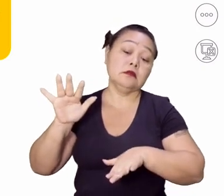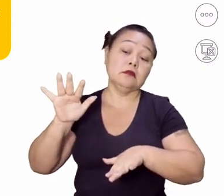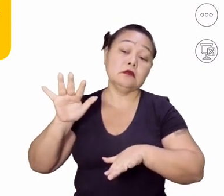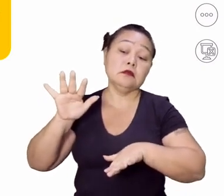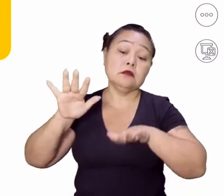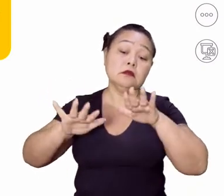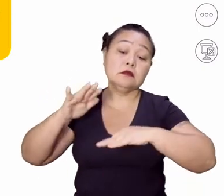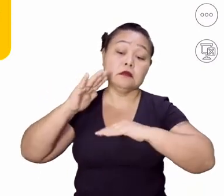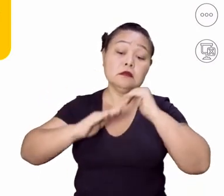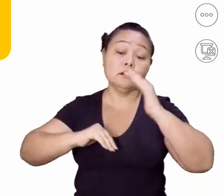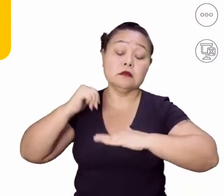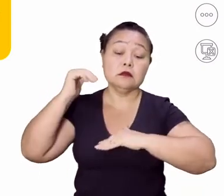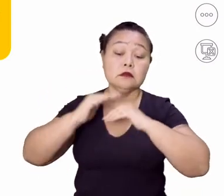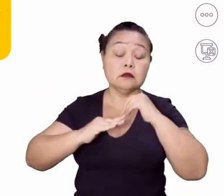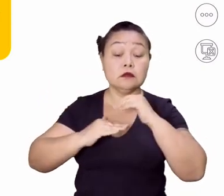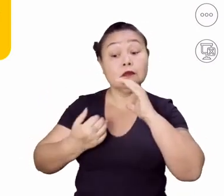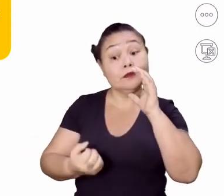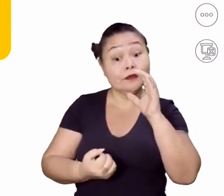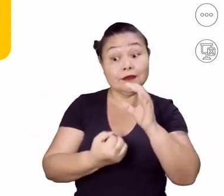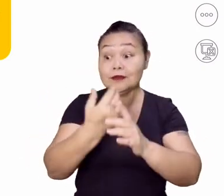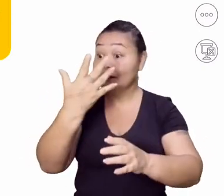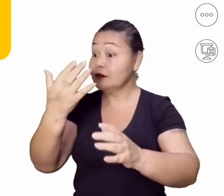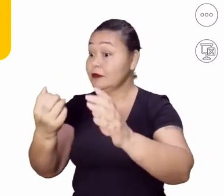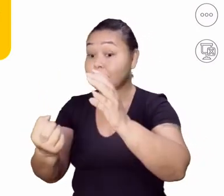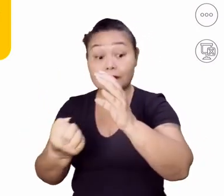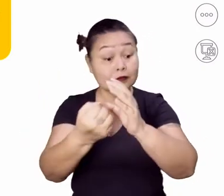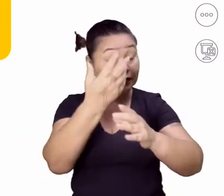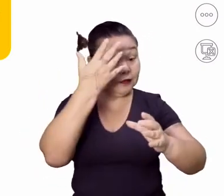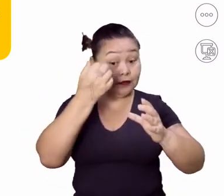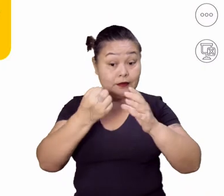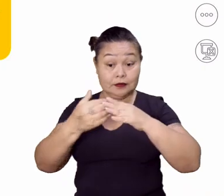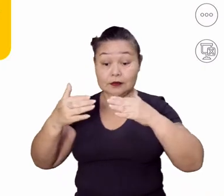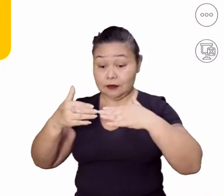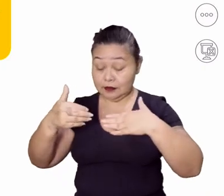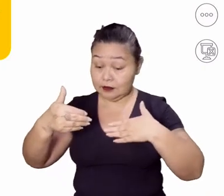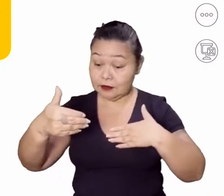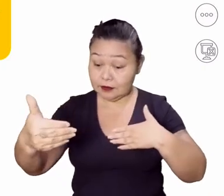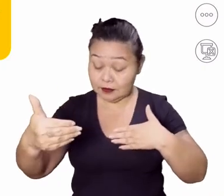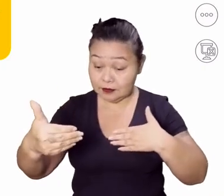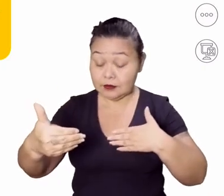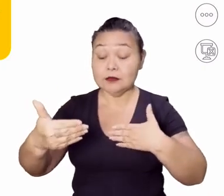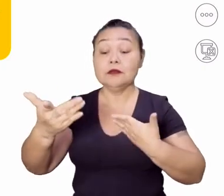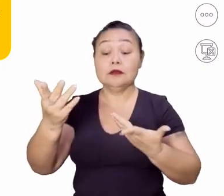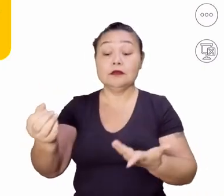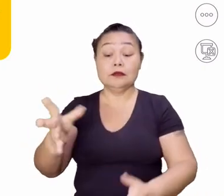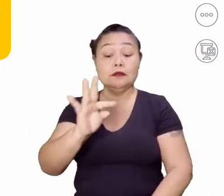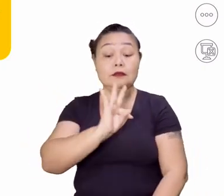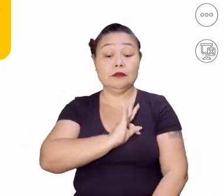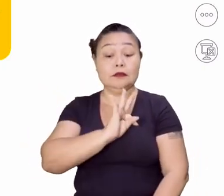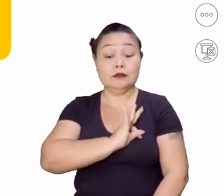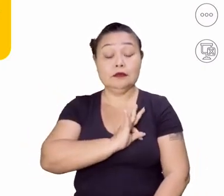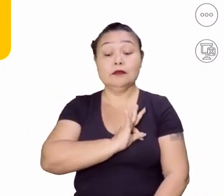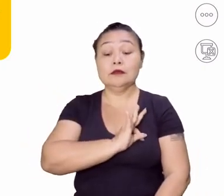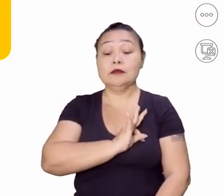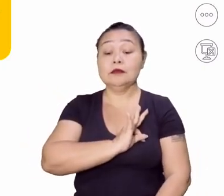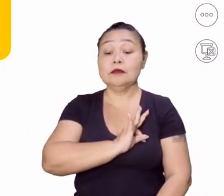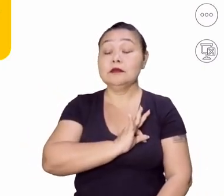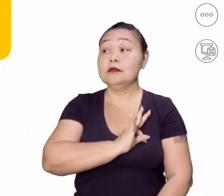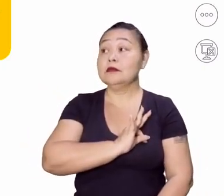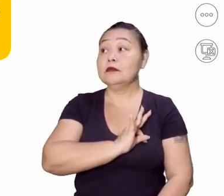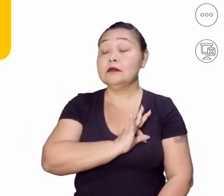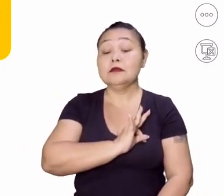E algumas profissões vão surgir, sim, a partir dessas novas tecnologias. Claro que vai surgir novas